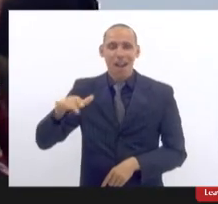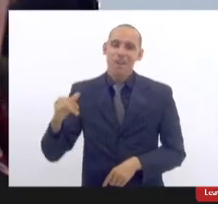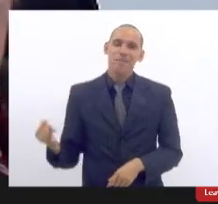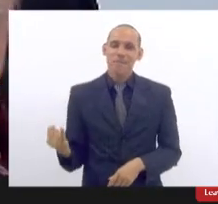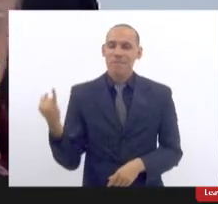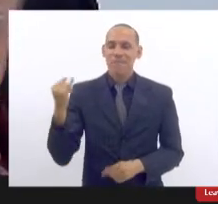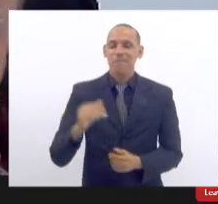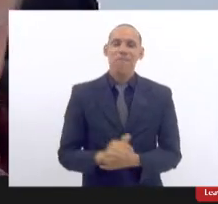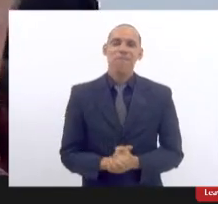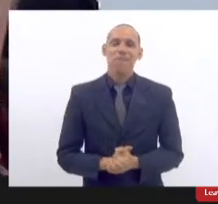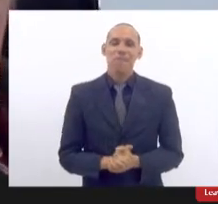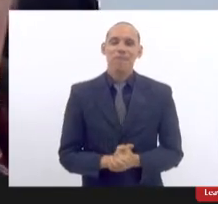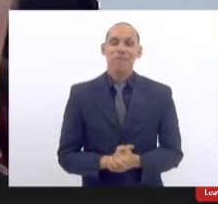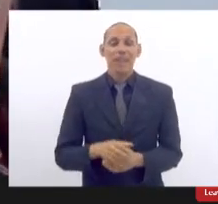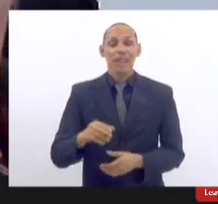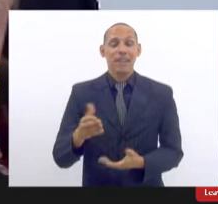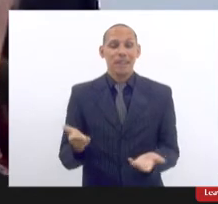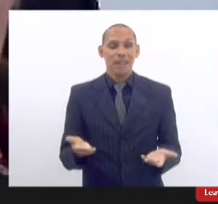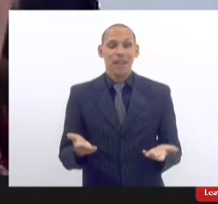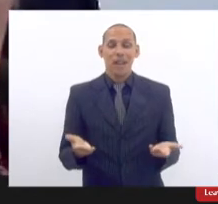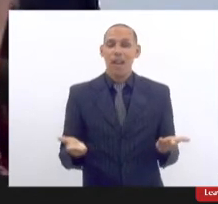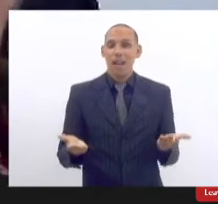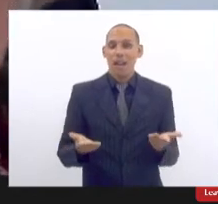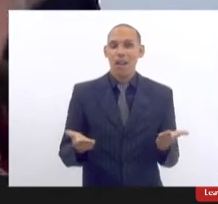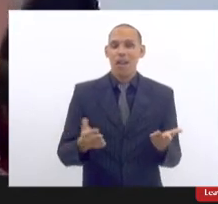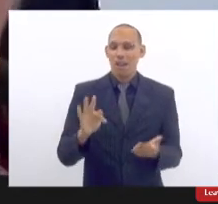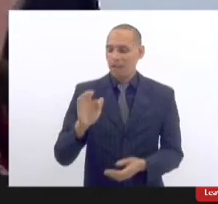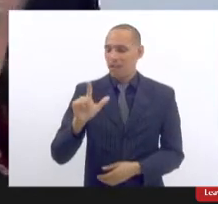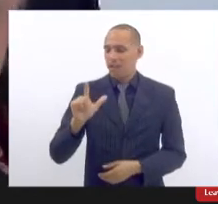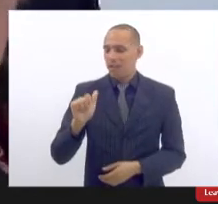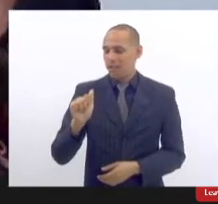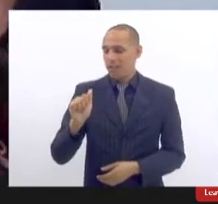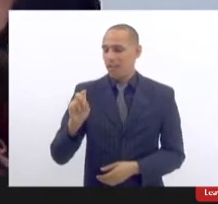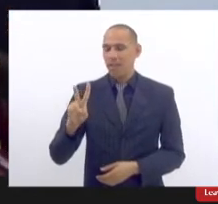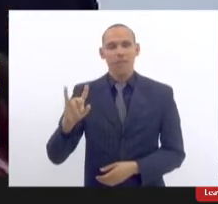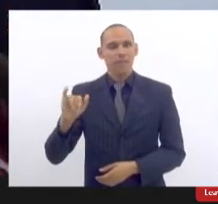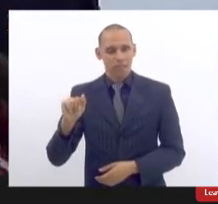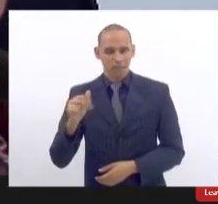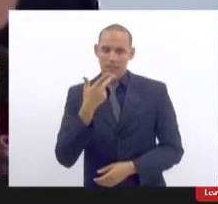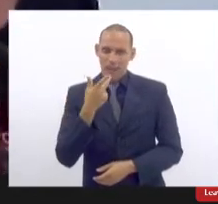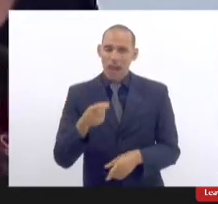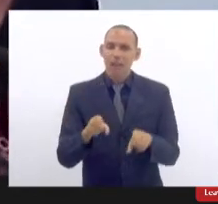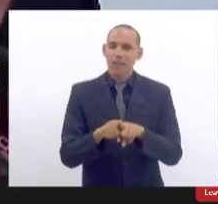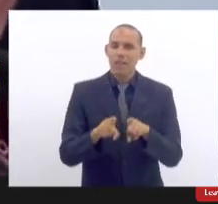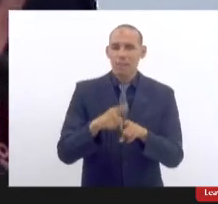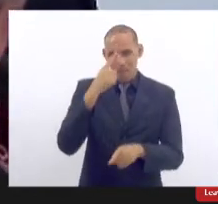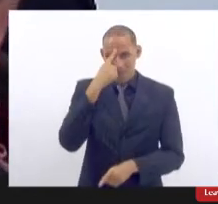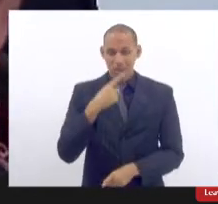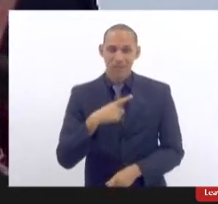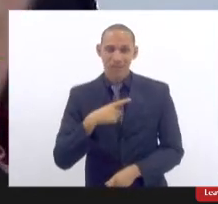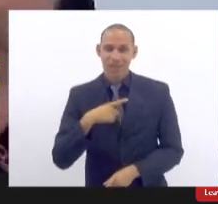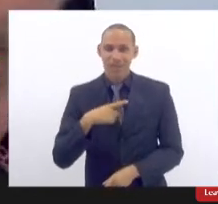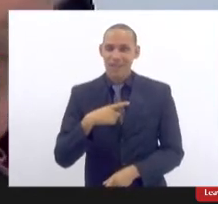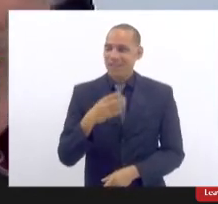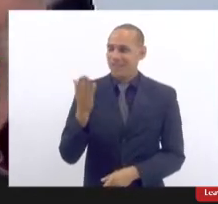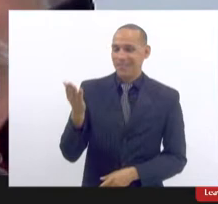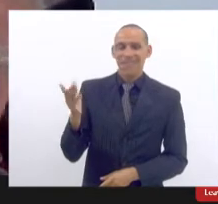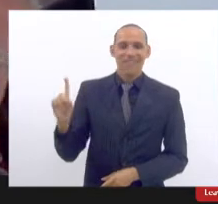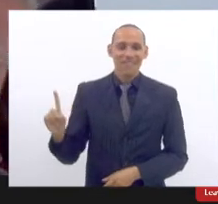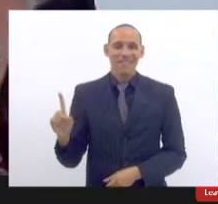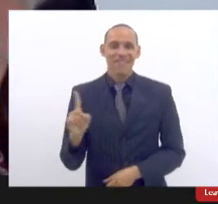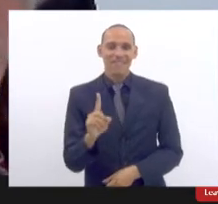dentro da alternância porque a Flávia Farias vai falar também mas ela também tem um perfil vamos então ouvir para